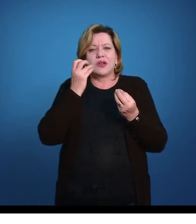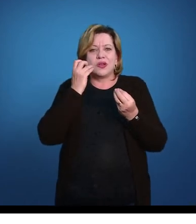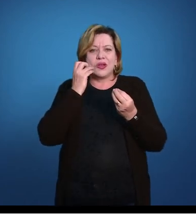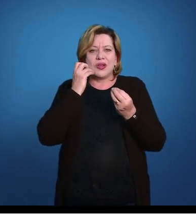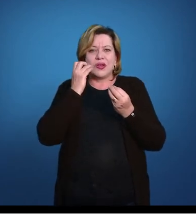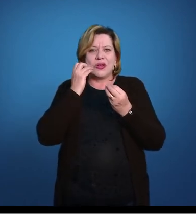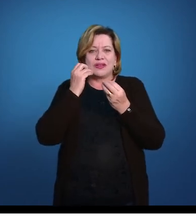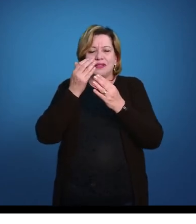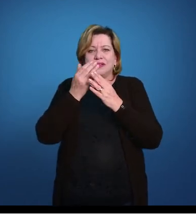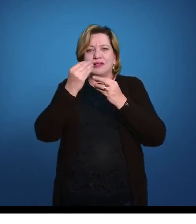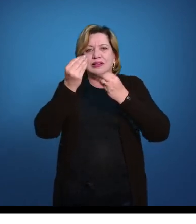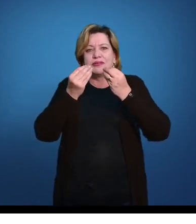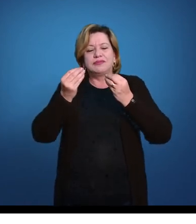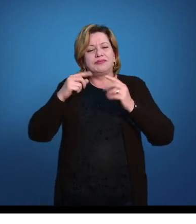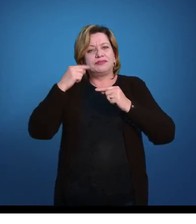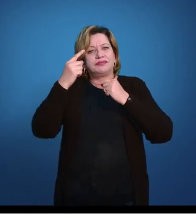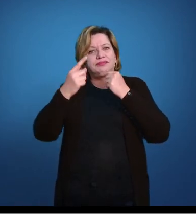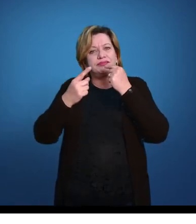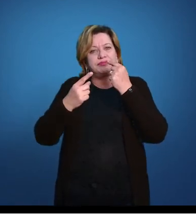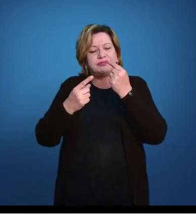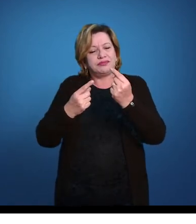mais abaixo, ok?